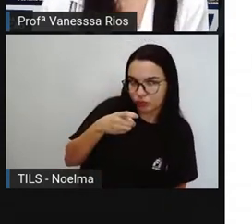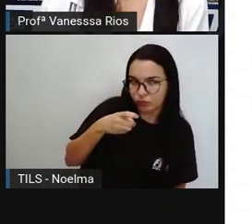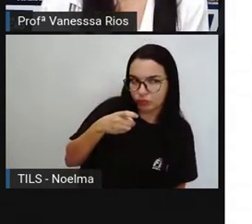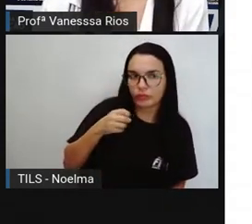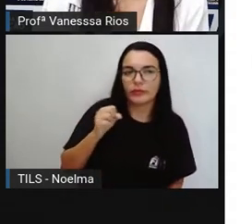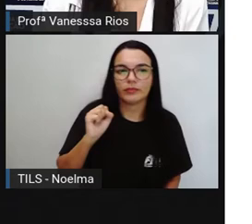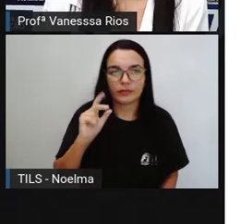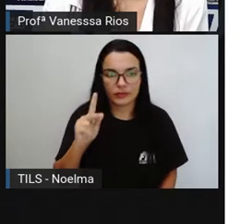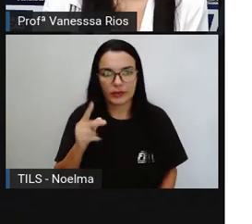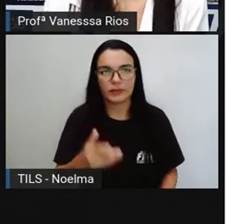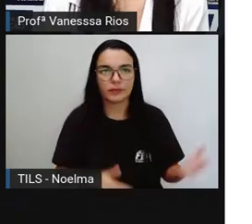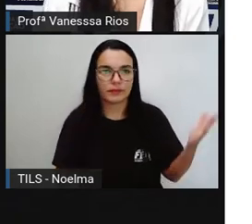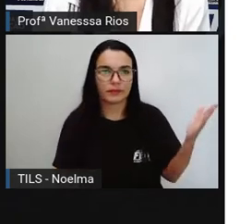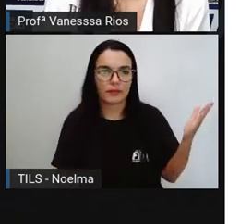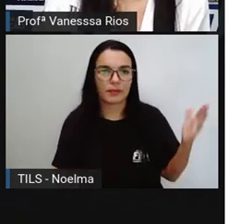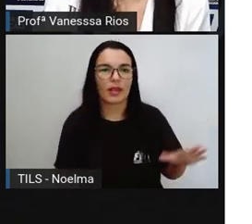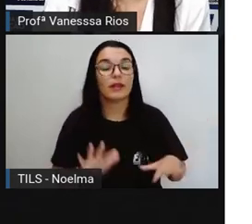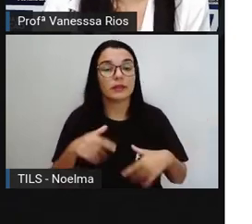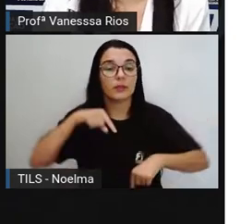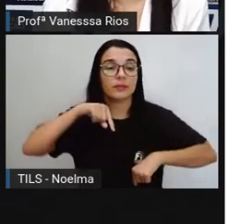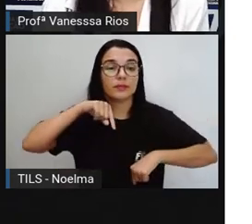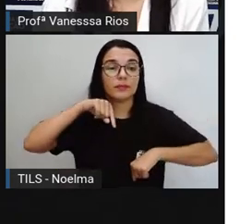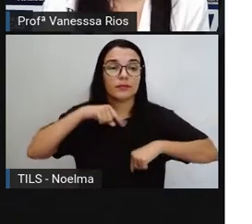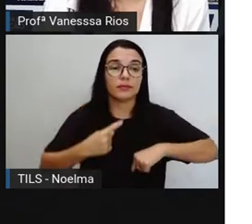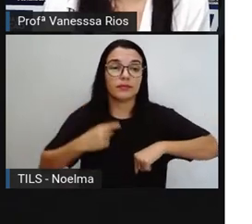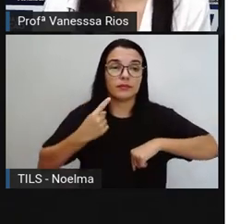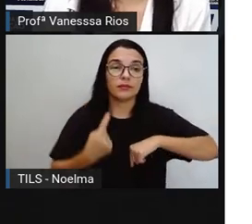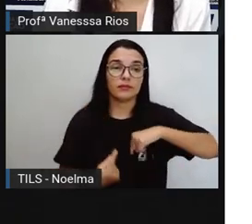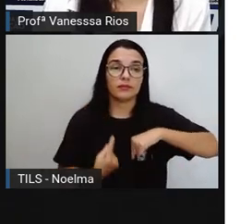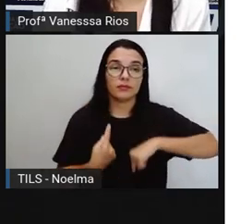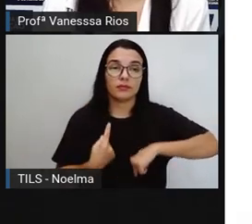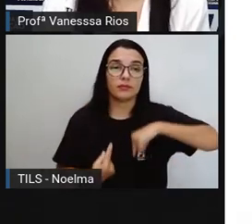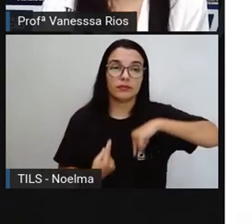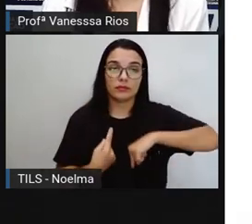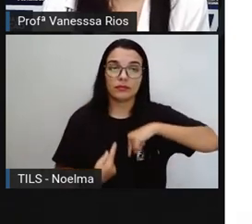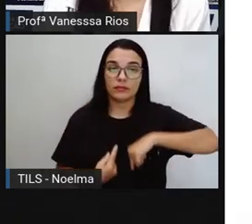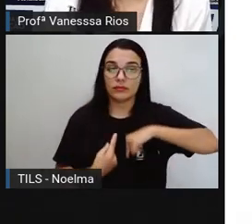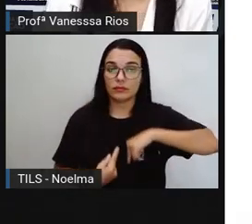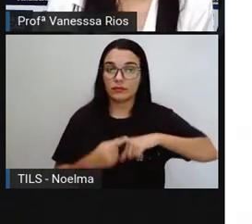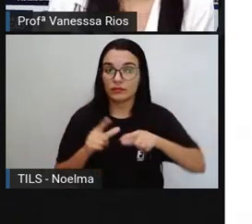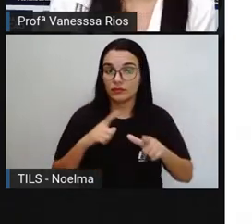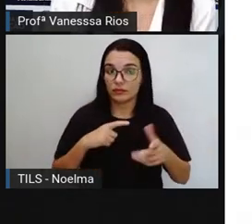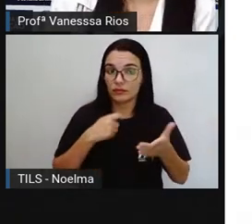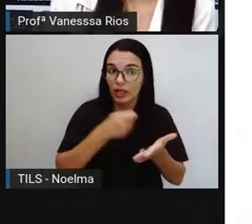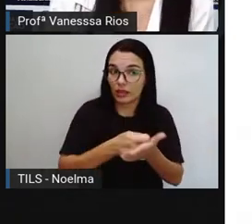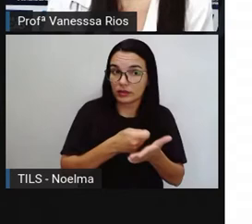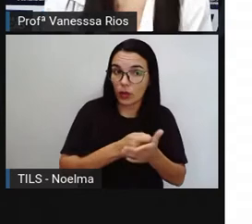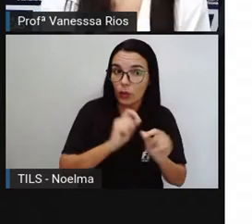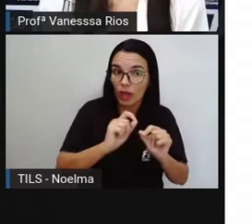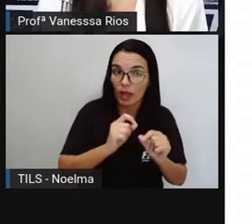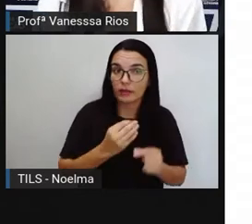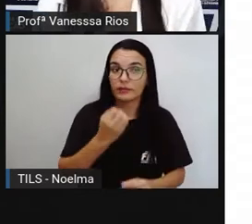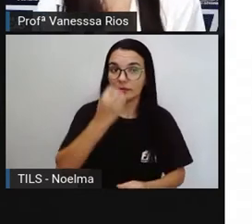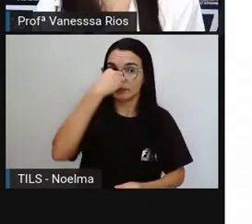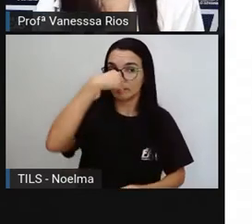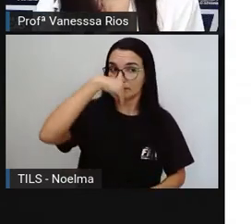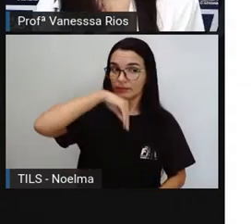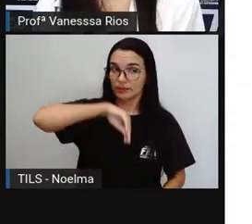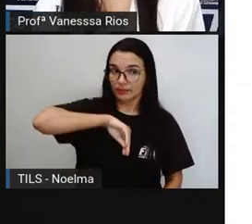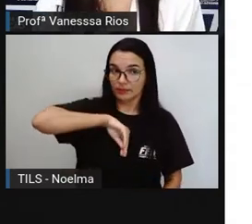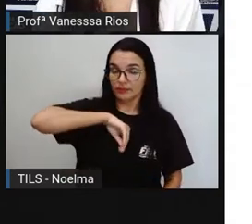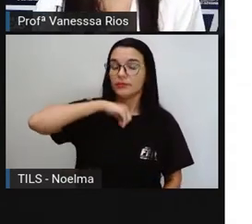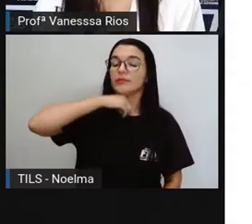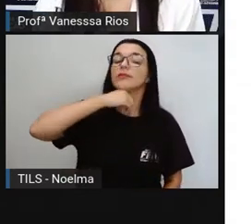nosso corpo. Então, o sistema respiratório funciona garantindo a entrada e a saída do